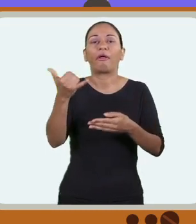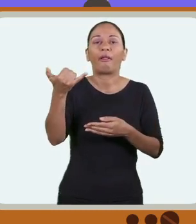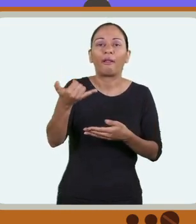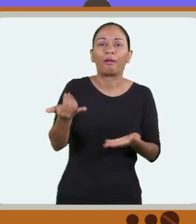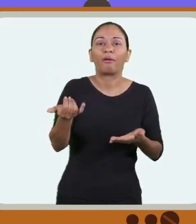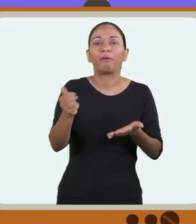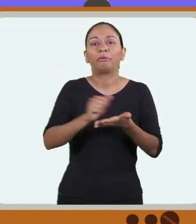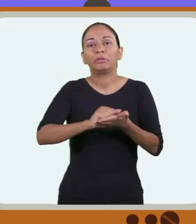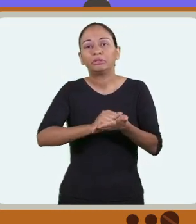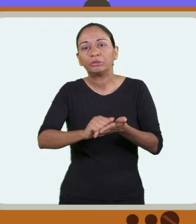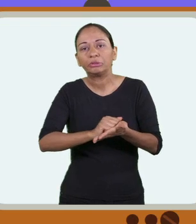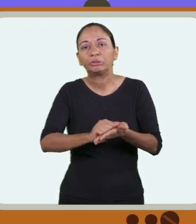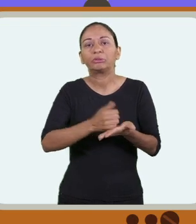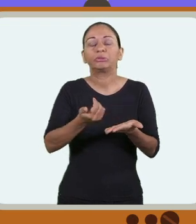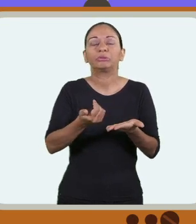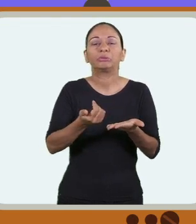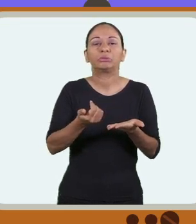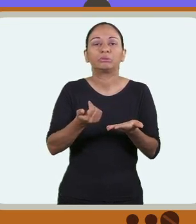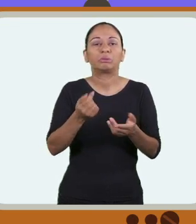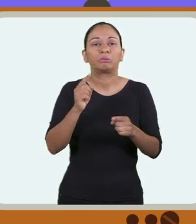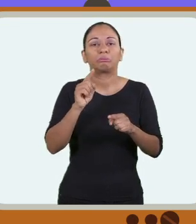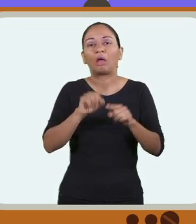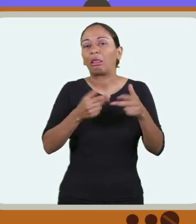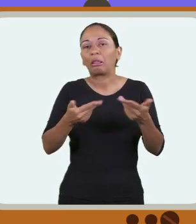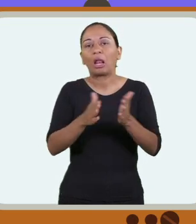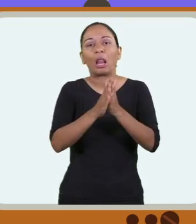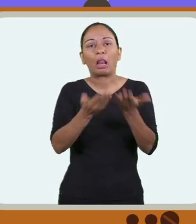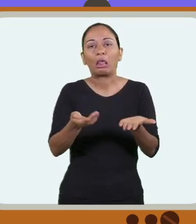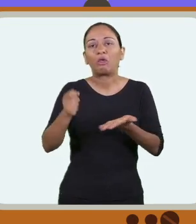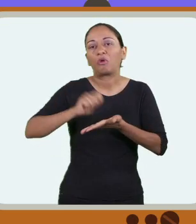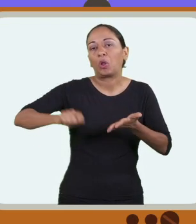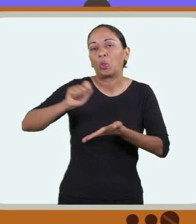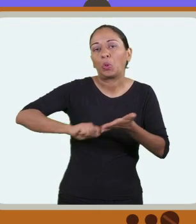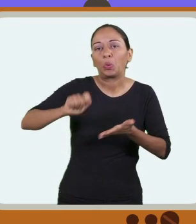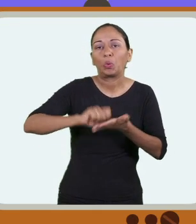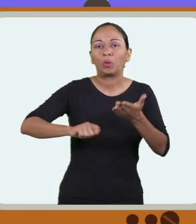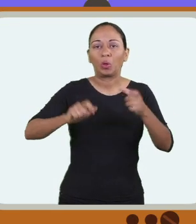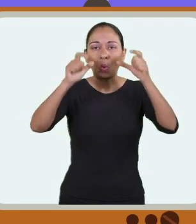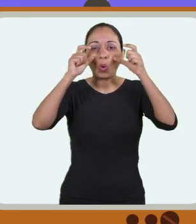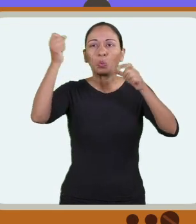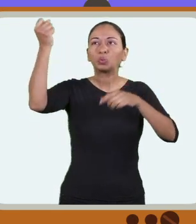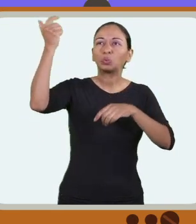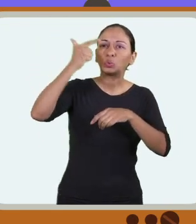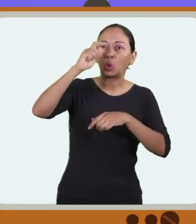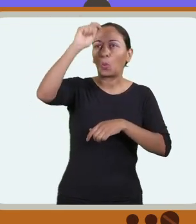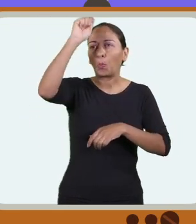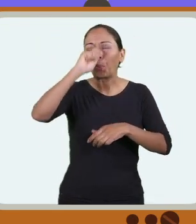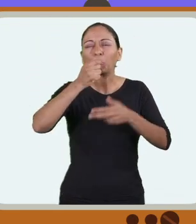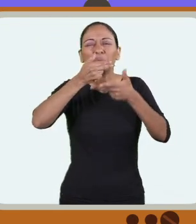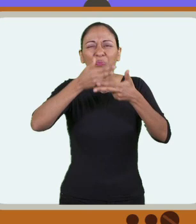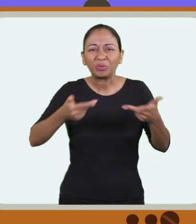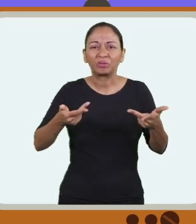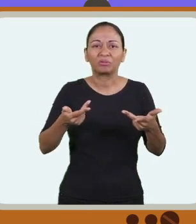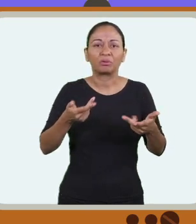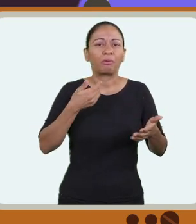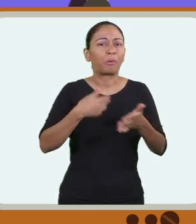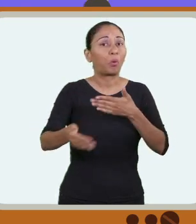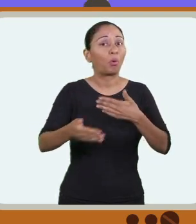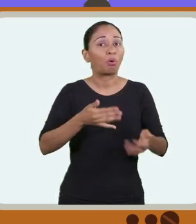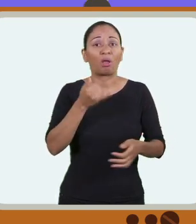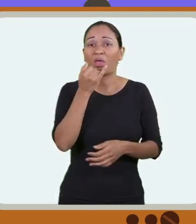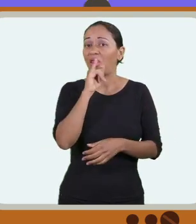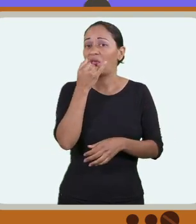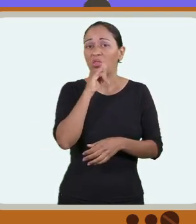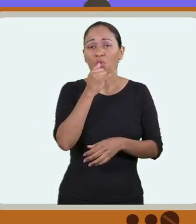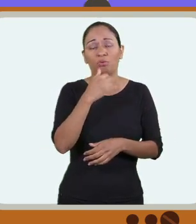leve lápis, lapiseira, borracha, livros e impressos em geral, anotações, óculos escuros, boné ou